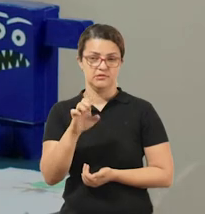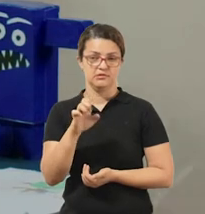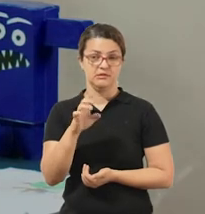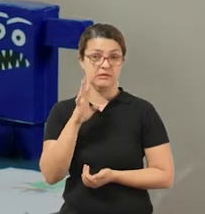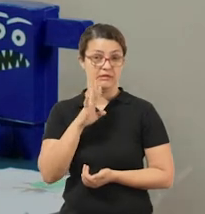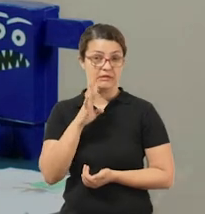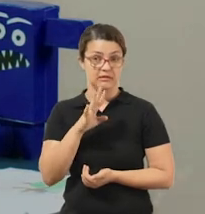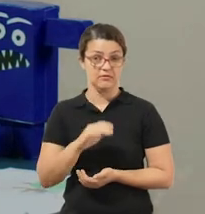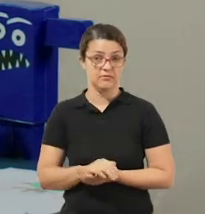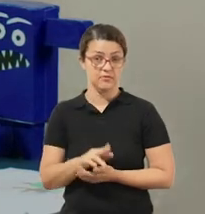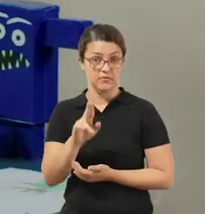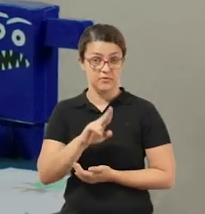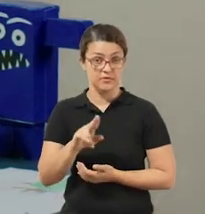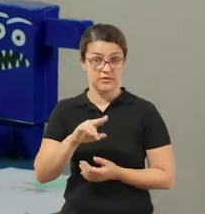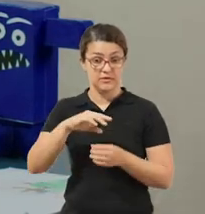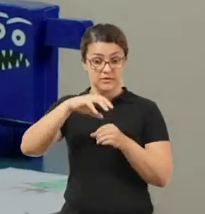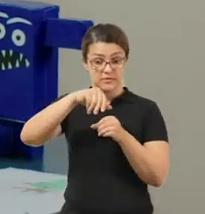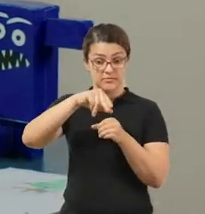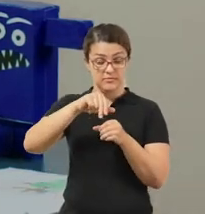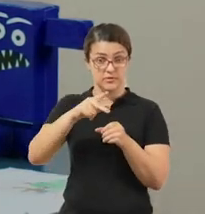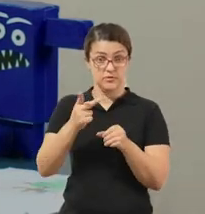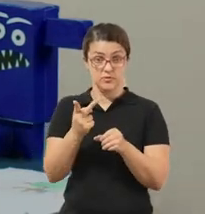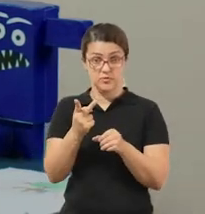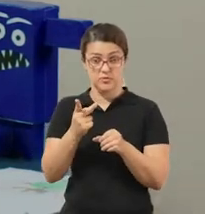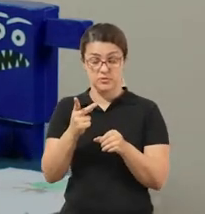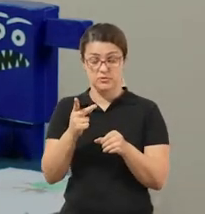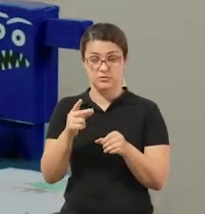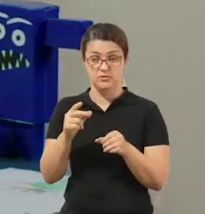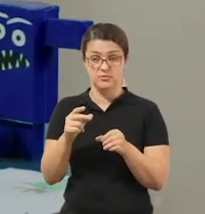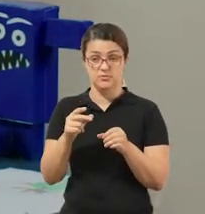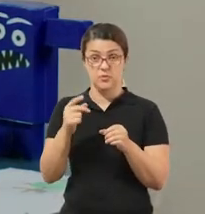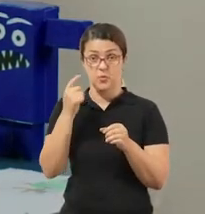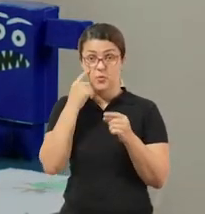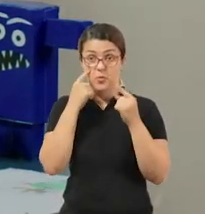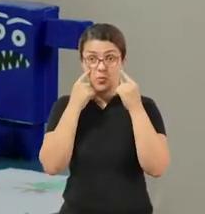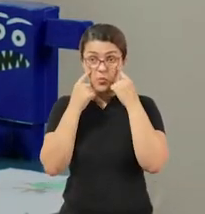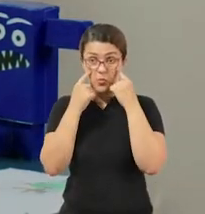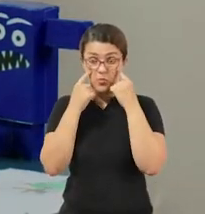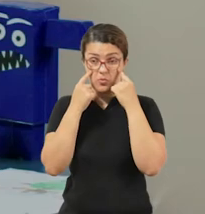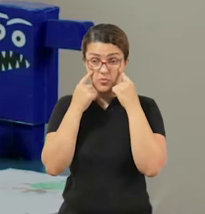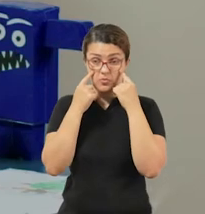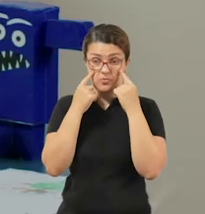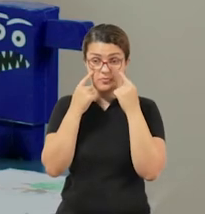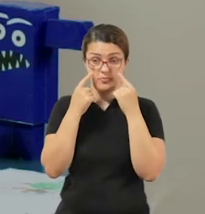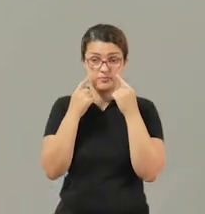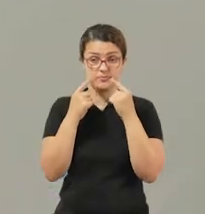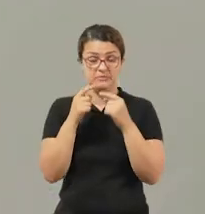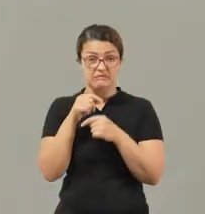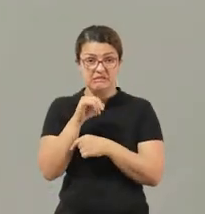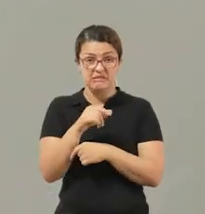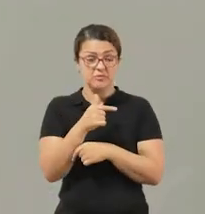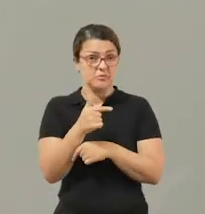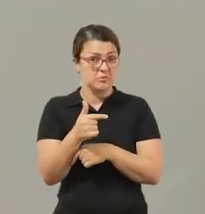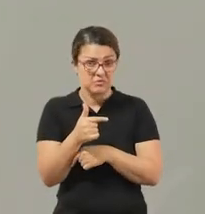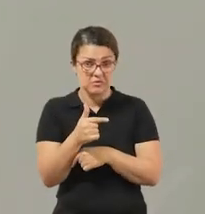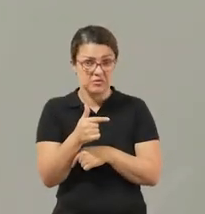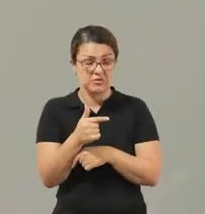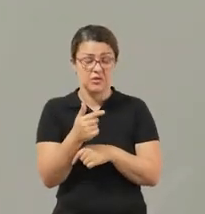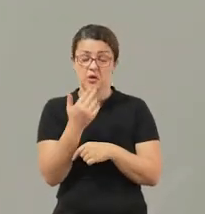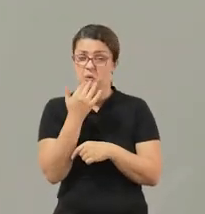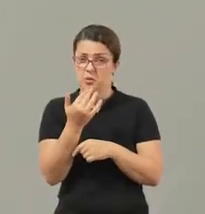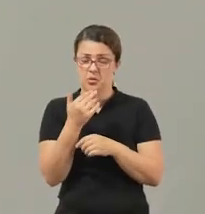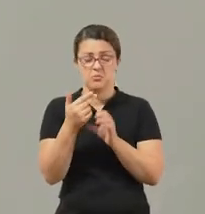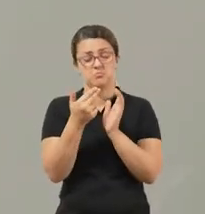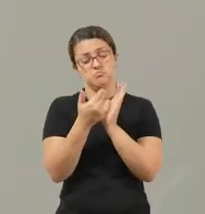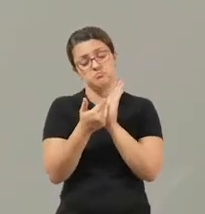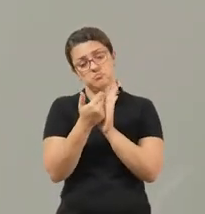Vocês vão precisar de duas tampinhas. Os olhinhos, a mesma coisa. Se vocês não tiverem, façam um olhinho